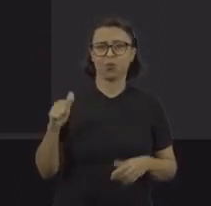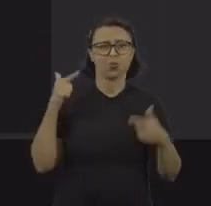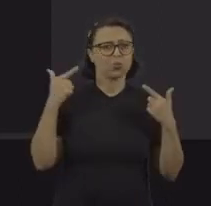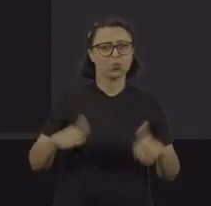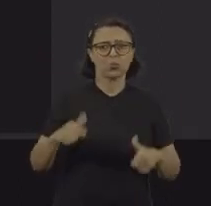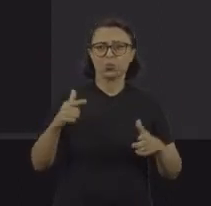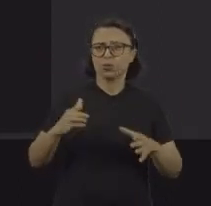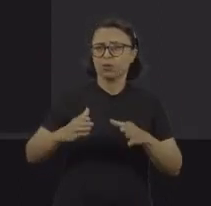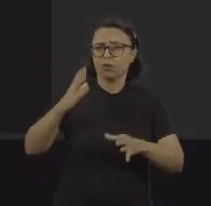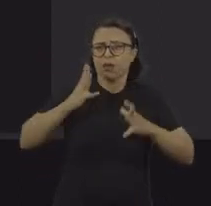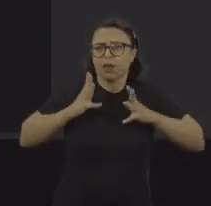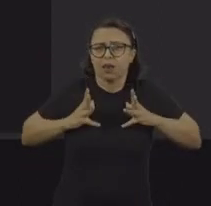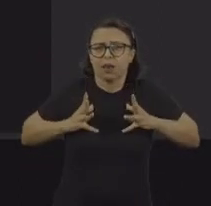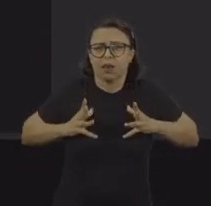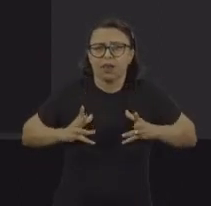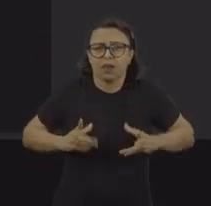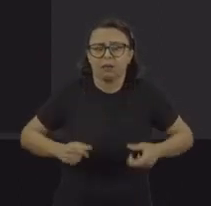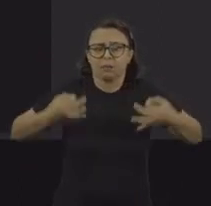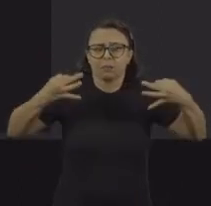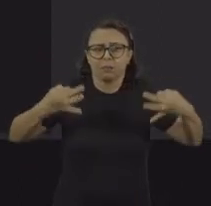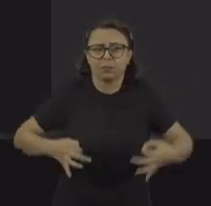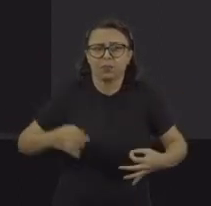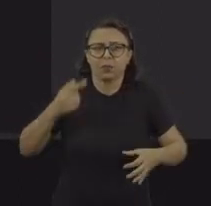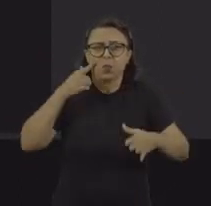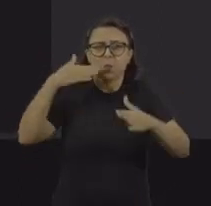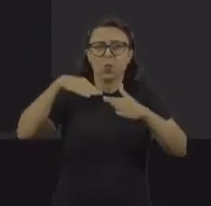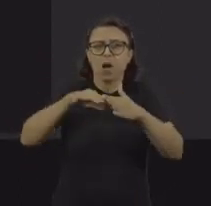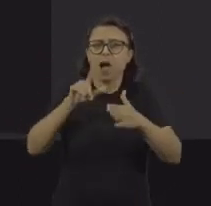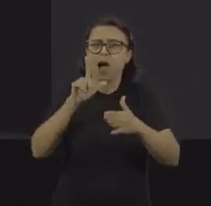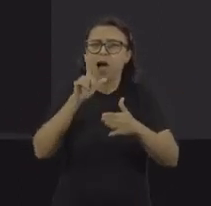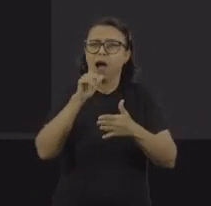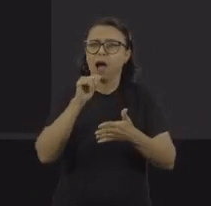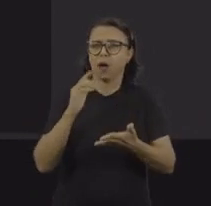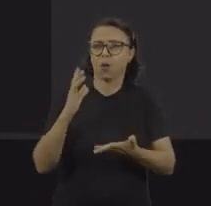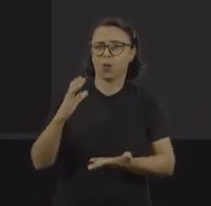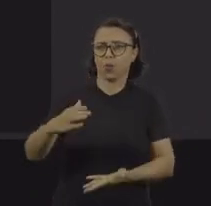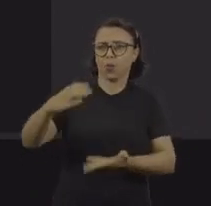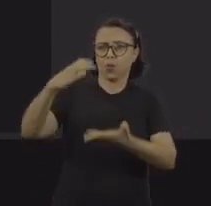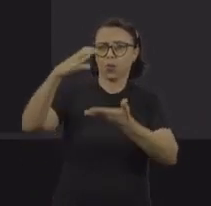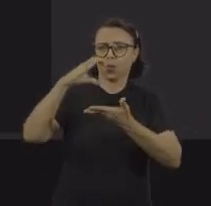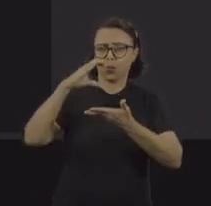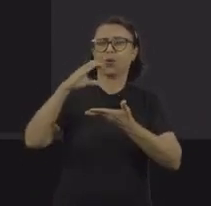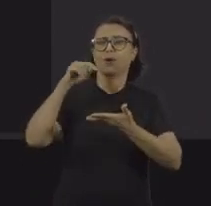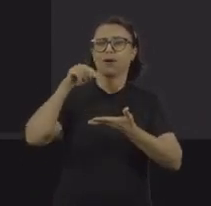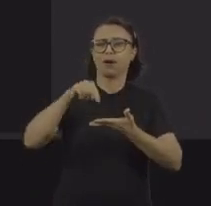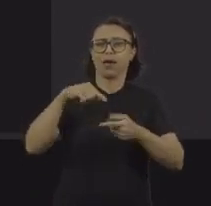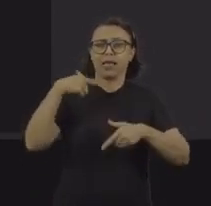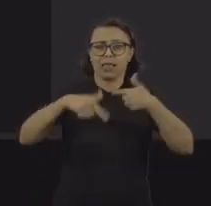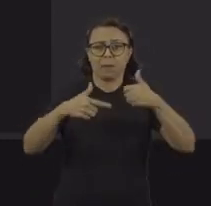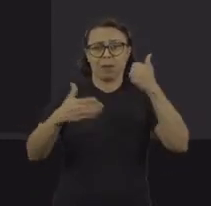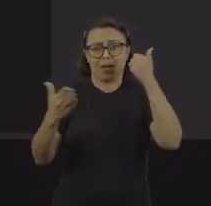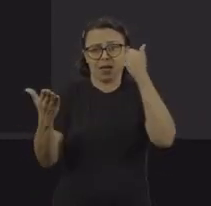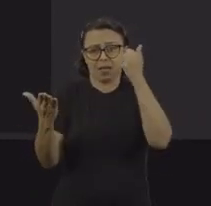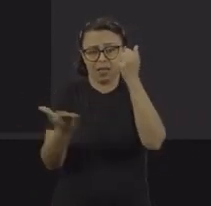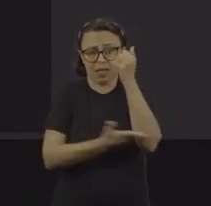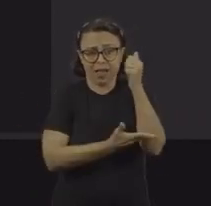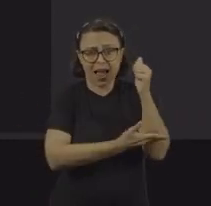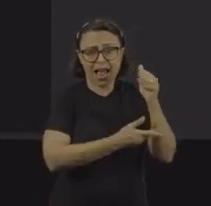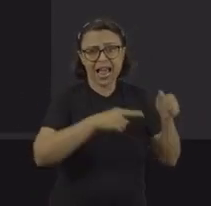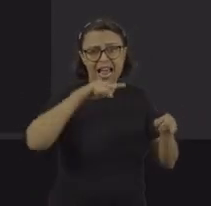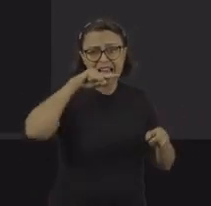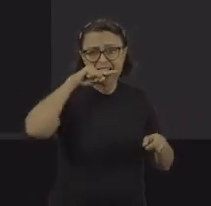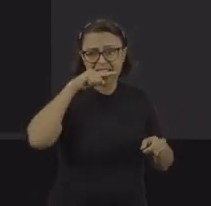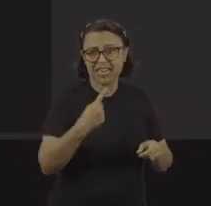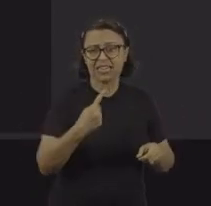galão, ele não tem um recipiente digno para guardar a sua água numa frente de trabalho na cana, que para quem já teve é